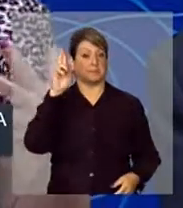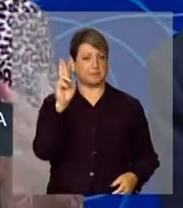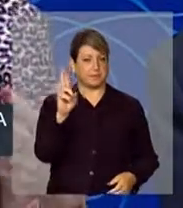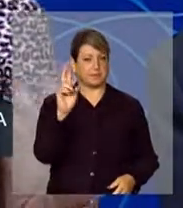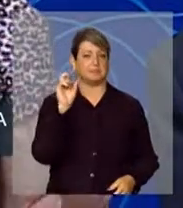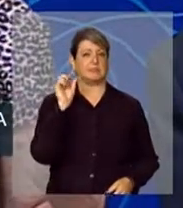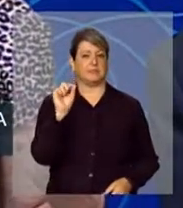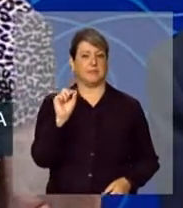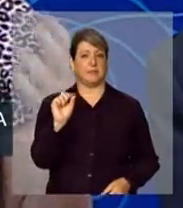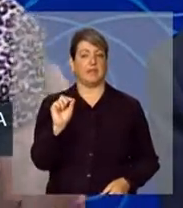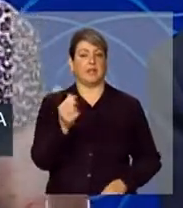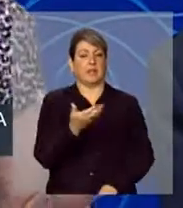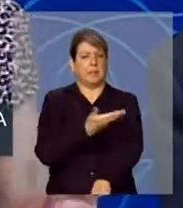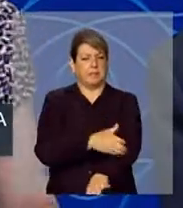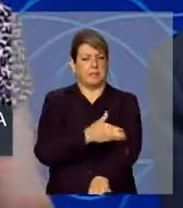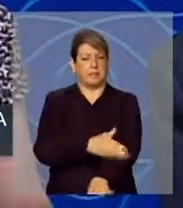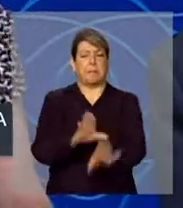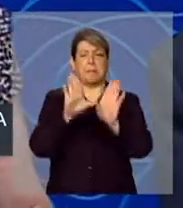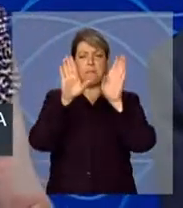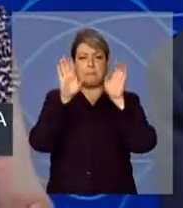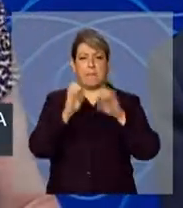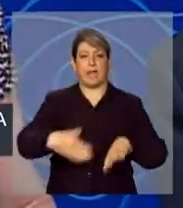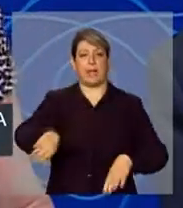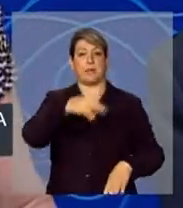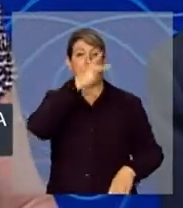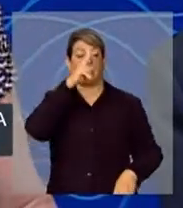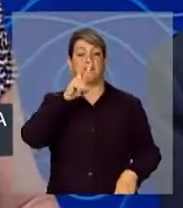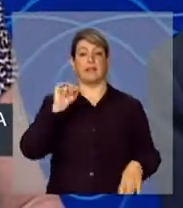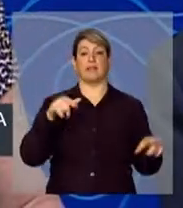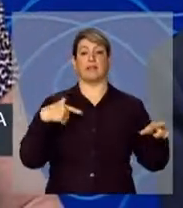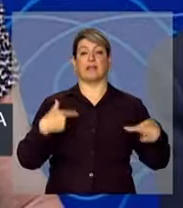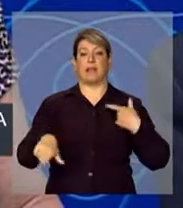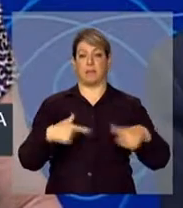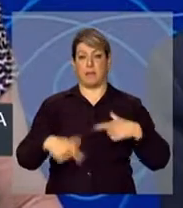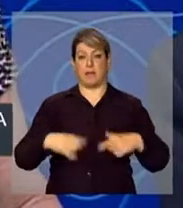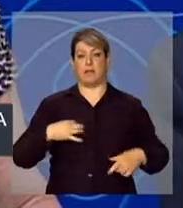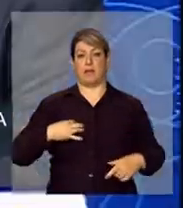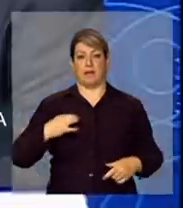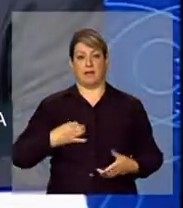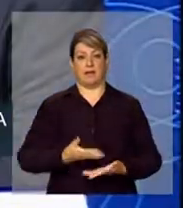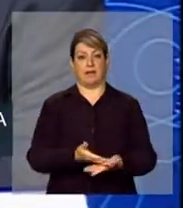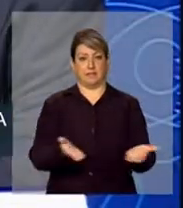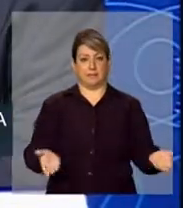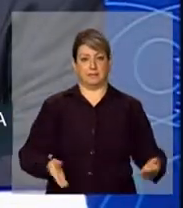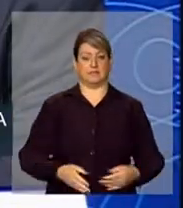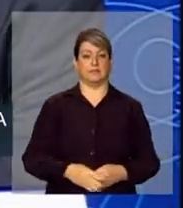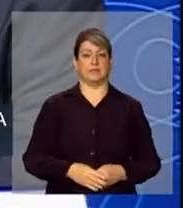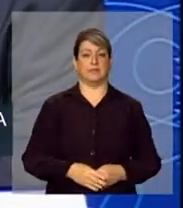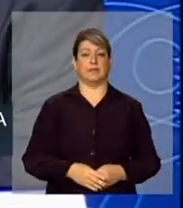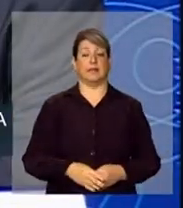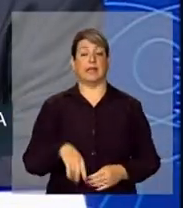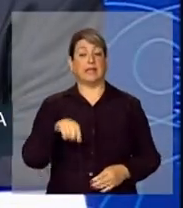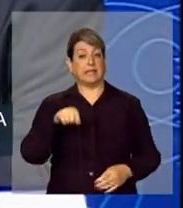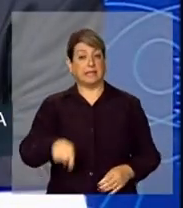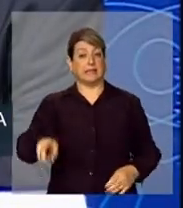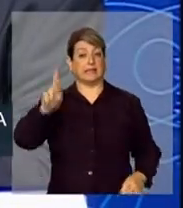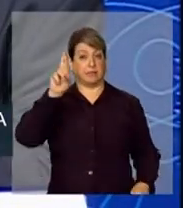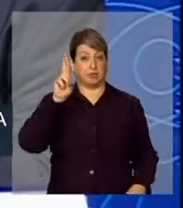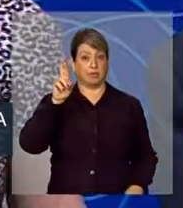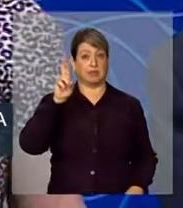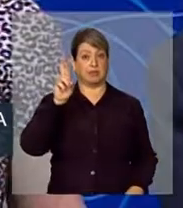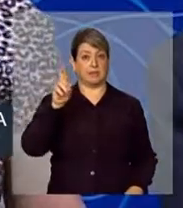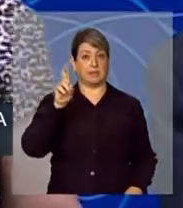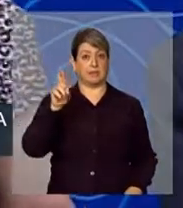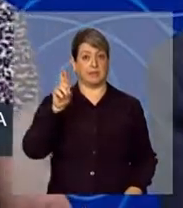qualificar bem as pessoas que vão ser esse nosso voluntariado. E aí, essa responsabilidade